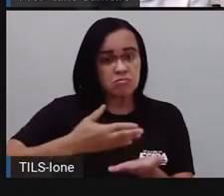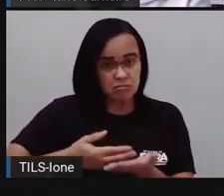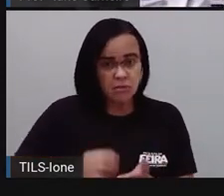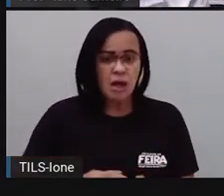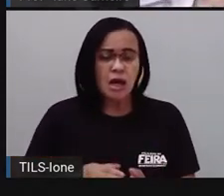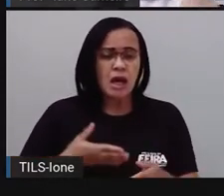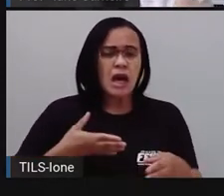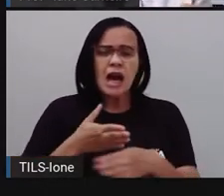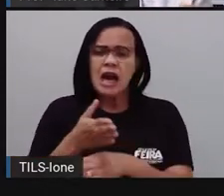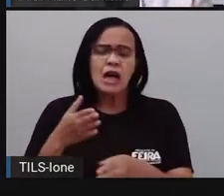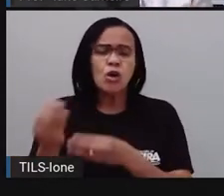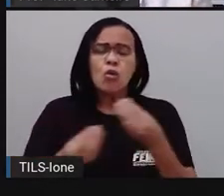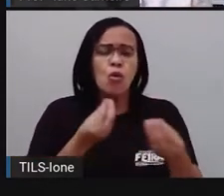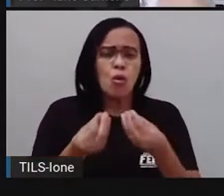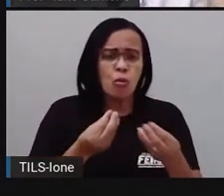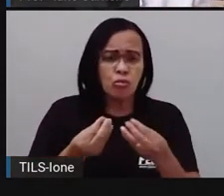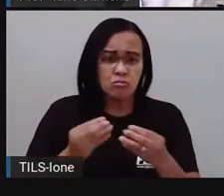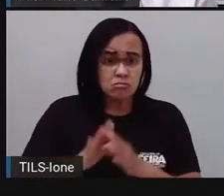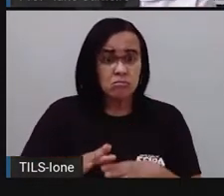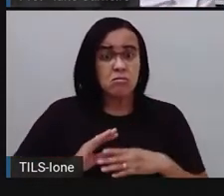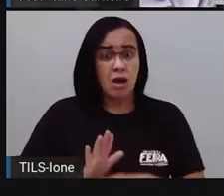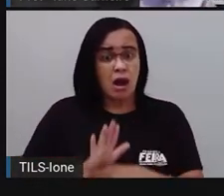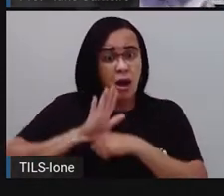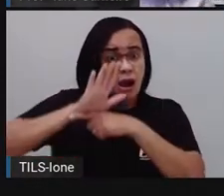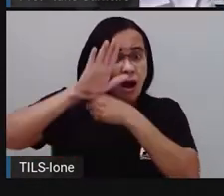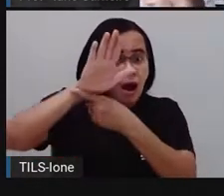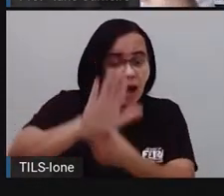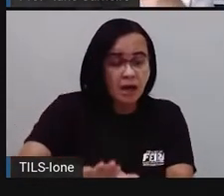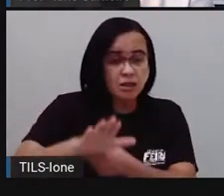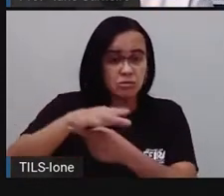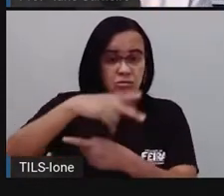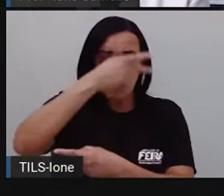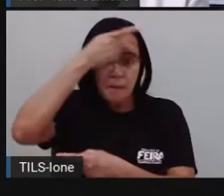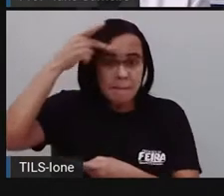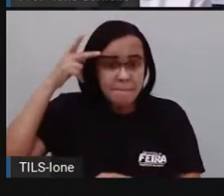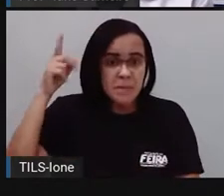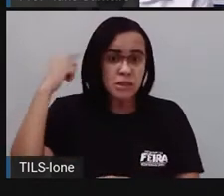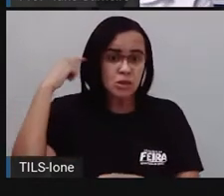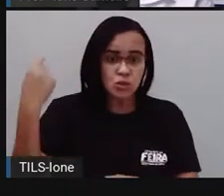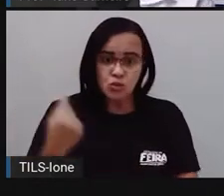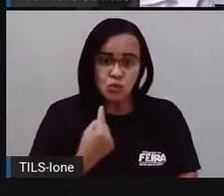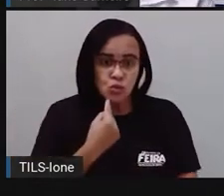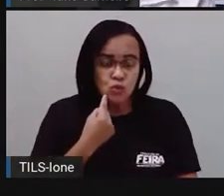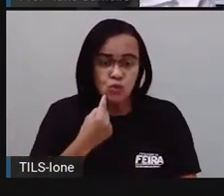tenham uma baixa audição, né? Para que elas sejam incluídas nesse processo de